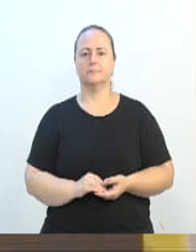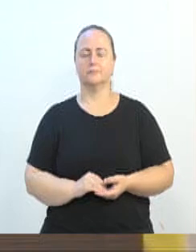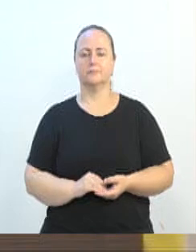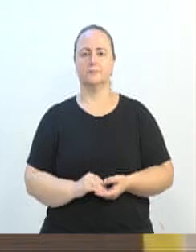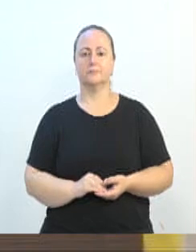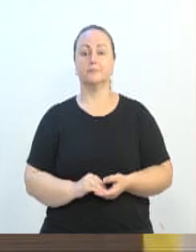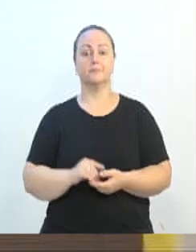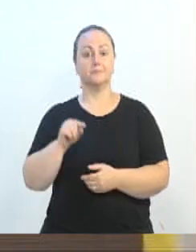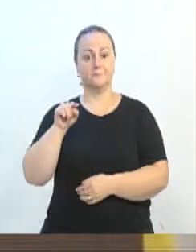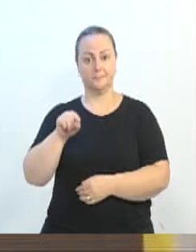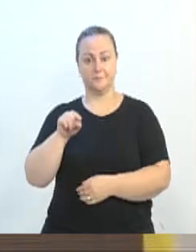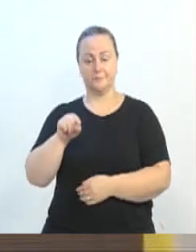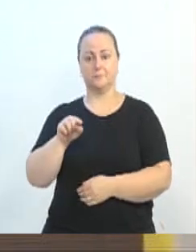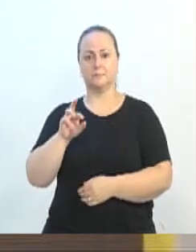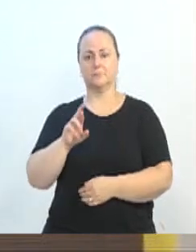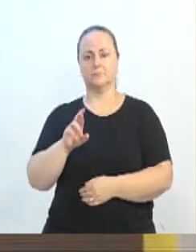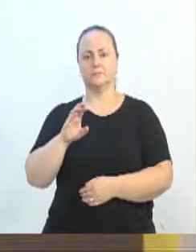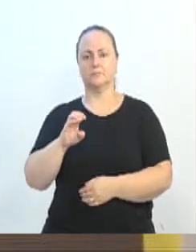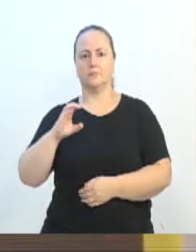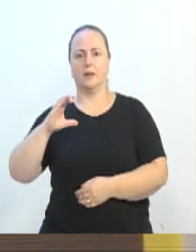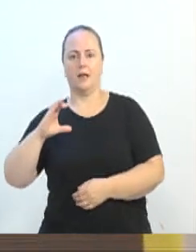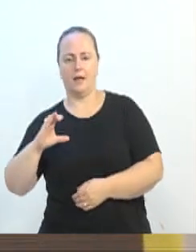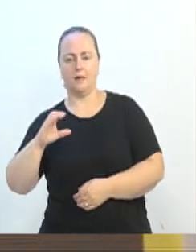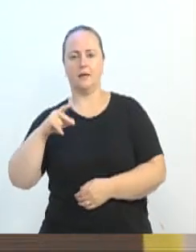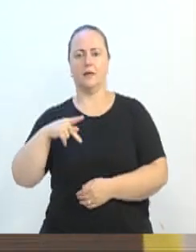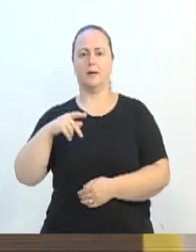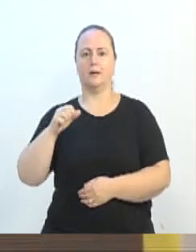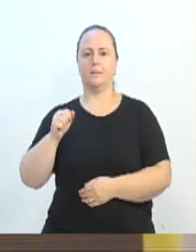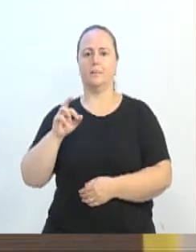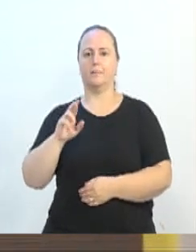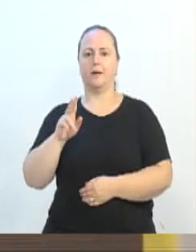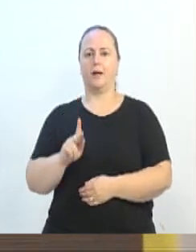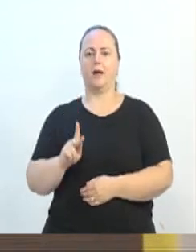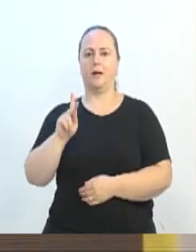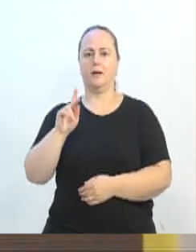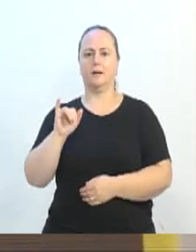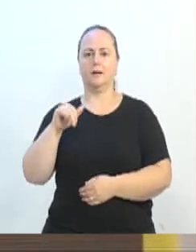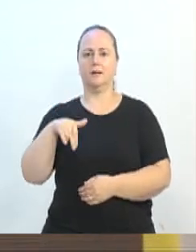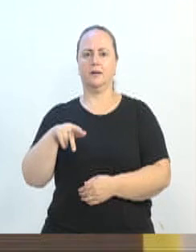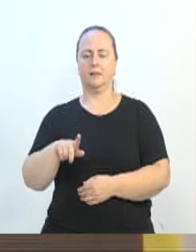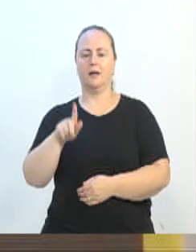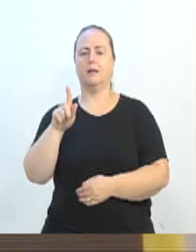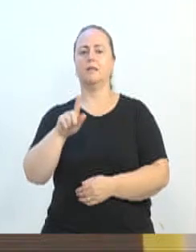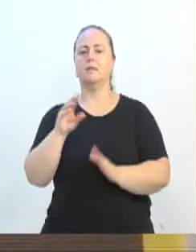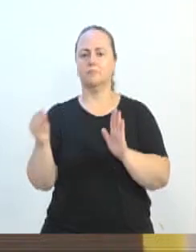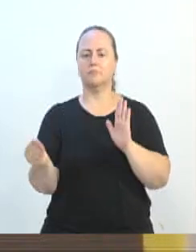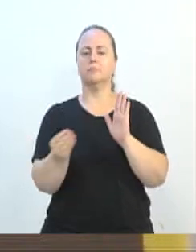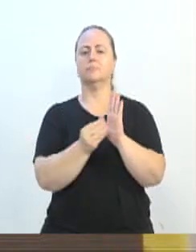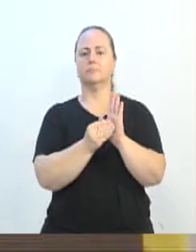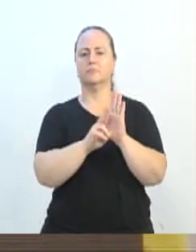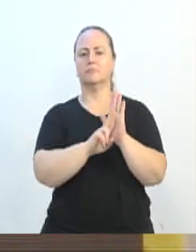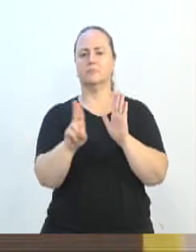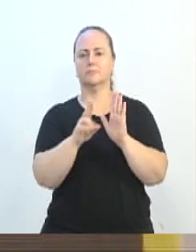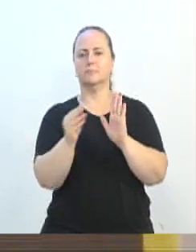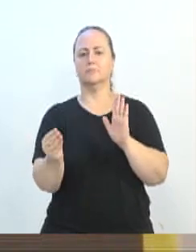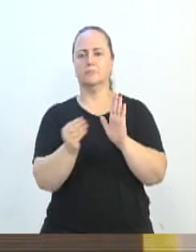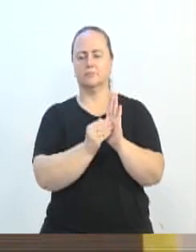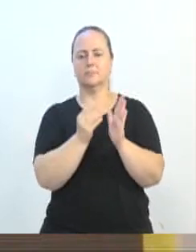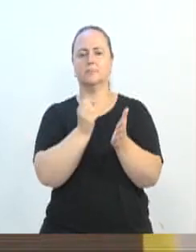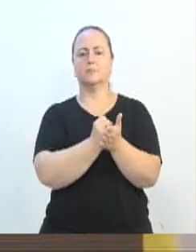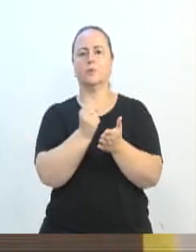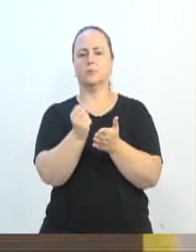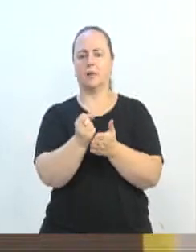empresa vencedora da licitação, que já opera em Jaraguá do Sul, será homologada e o contrato será assinado.